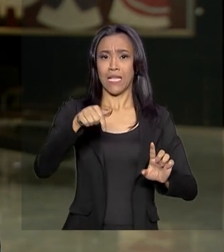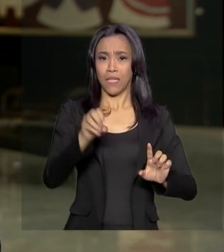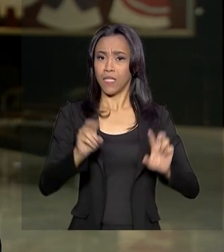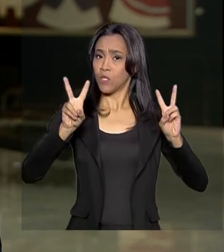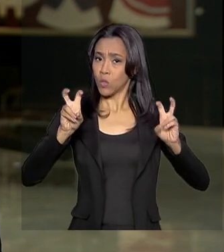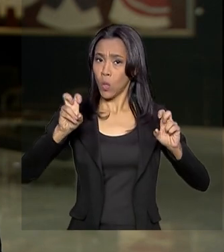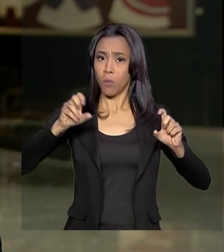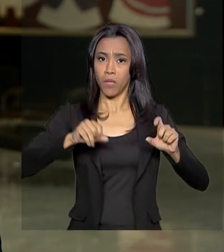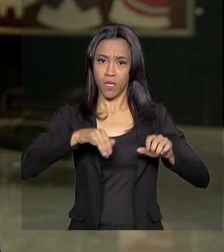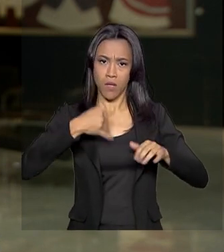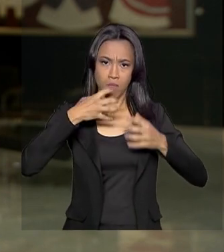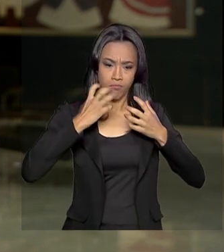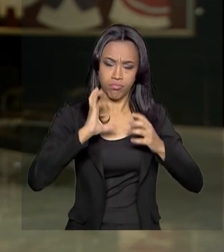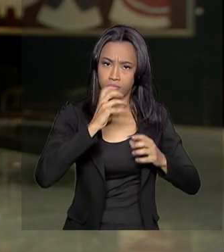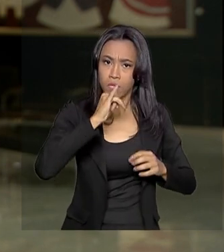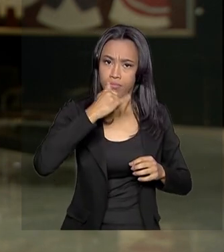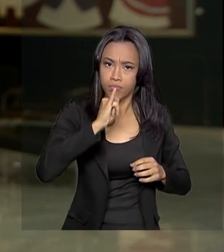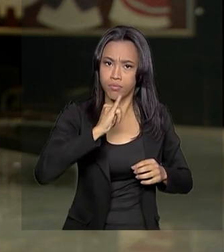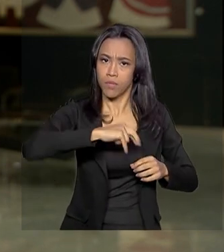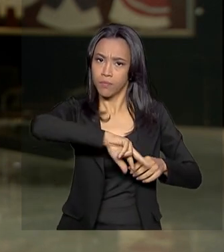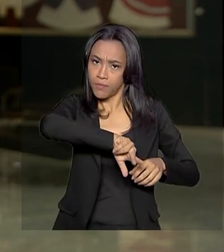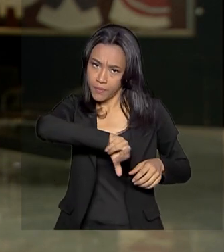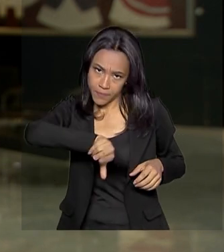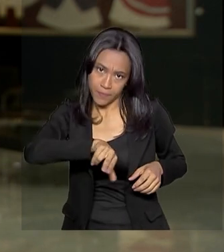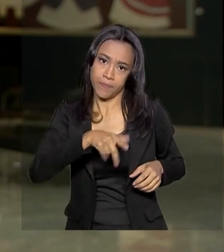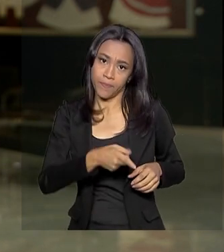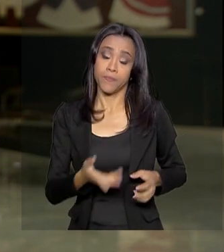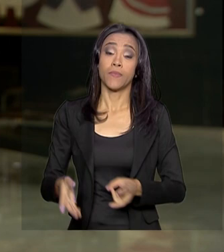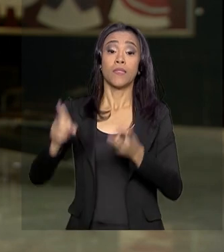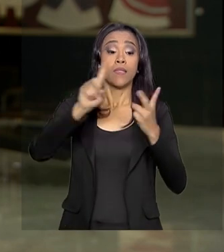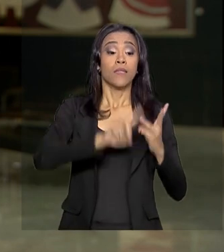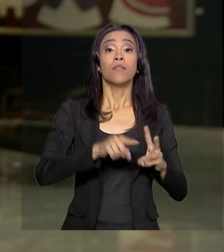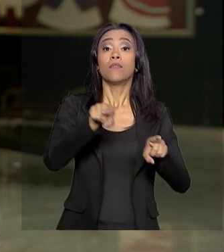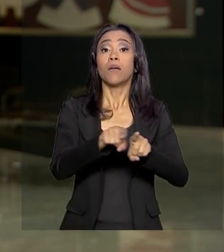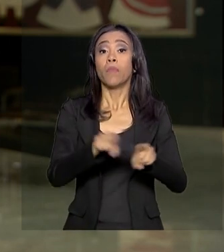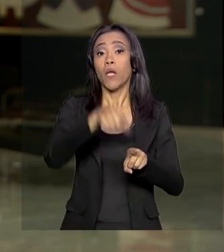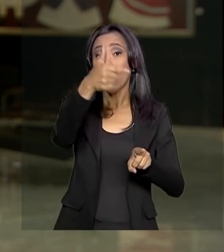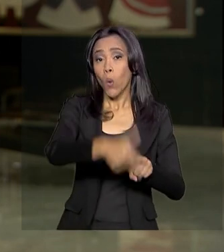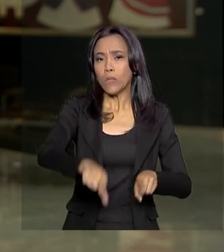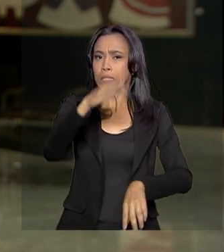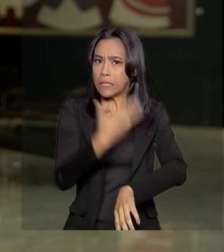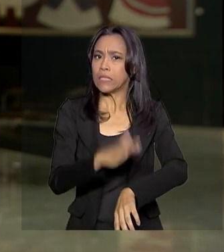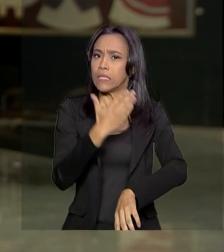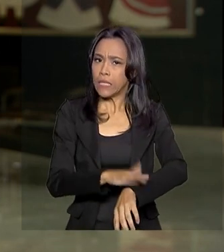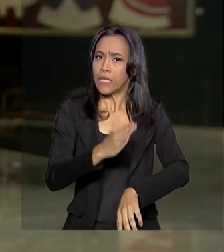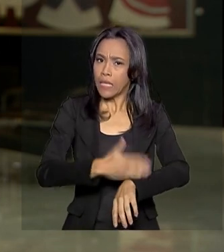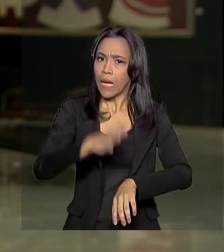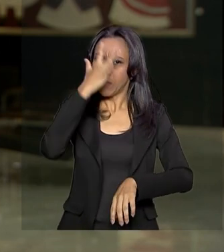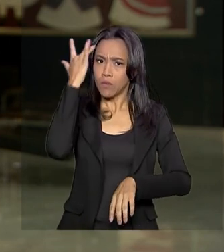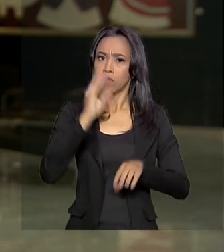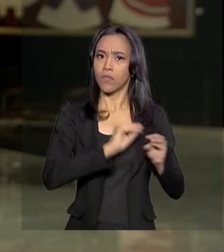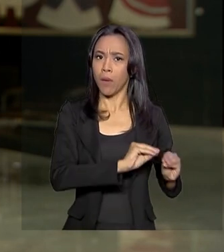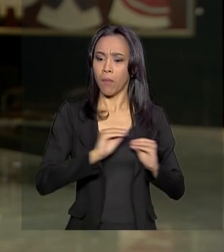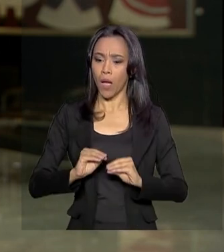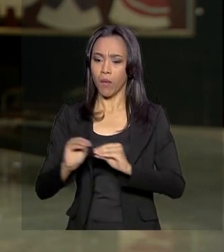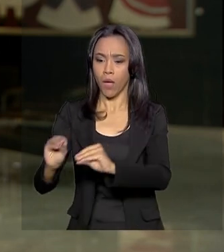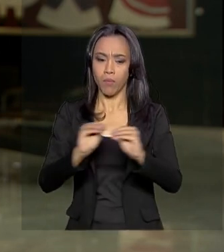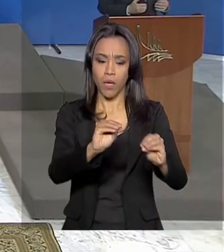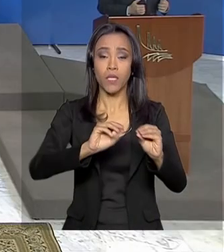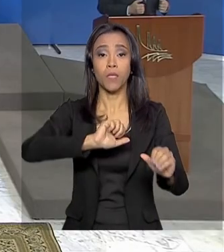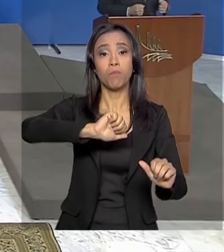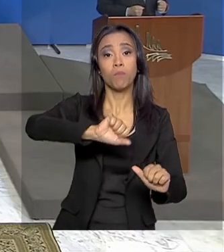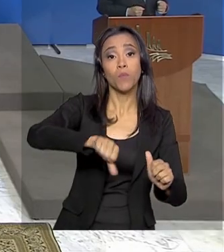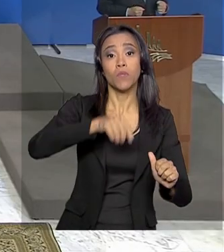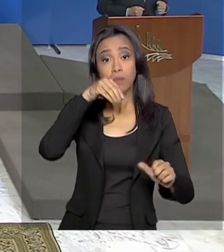Por fim, foi revisada ainda a obrigatoriedade de treinar trabalhadores que mudam de emprego dentro de uma mesma atividade.